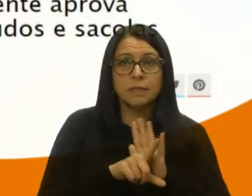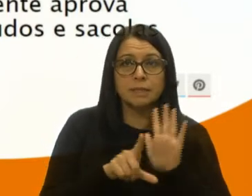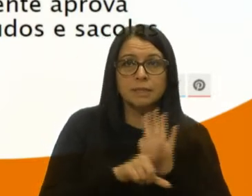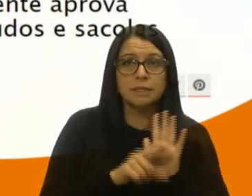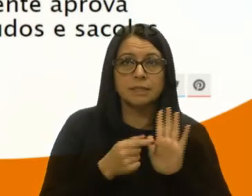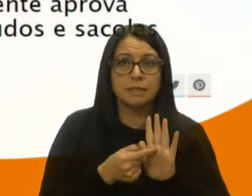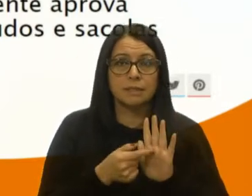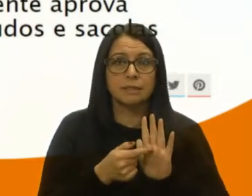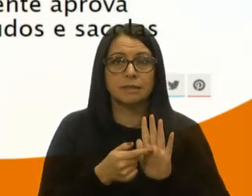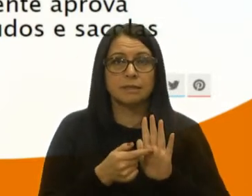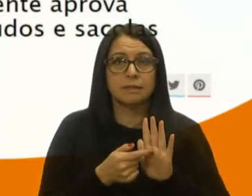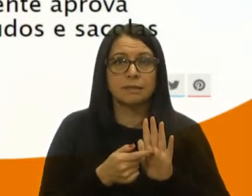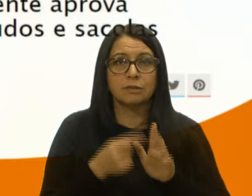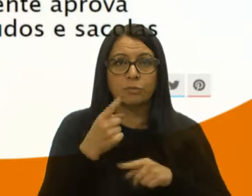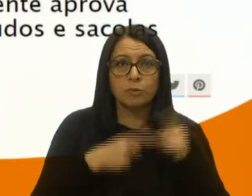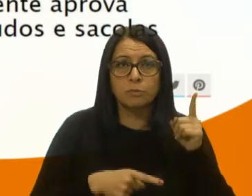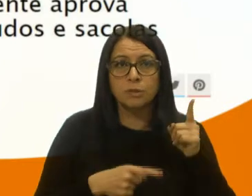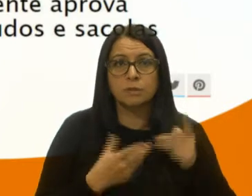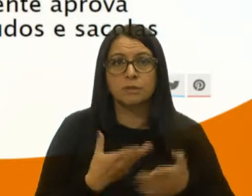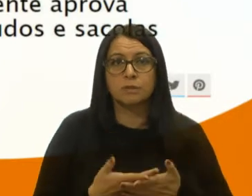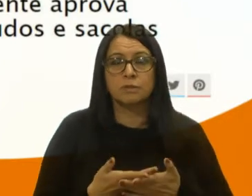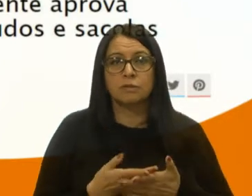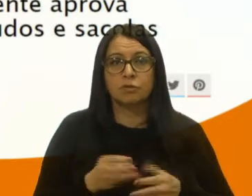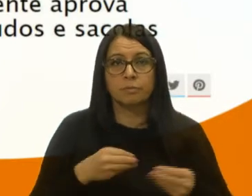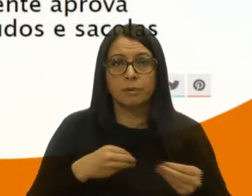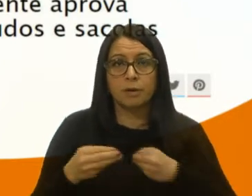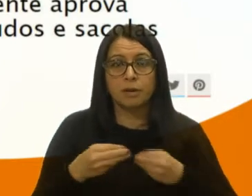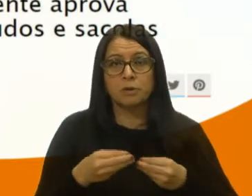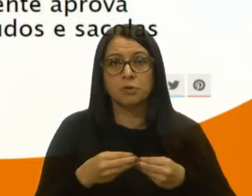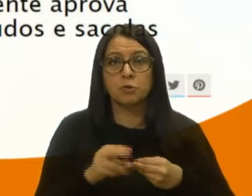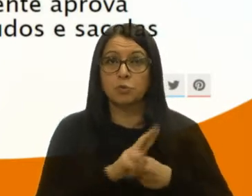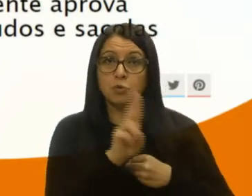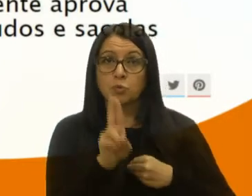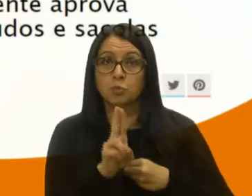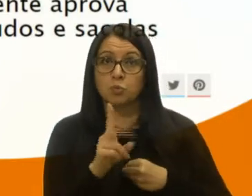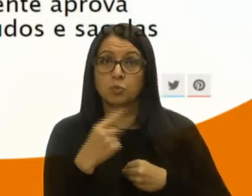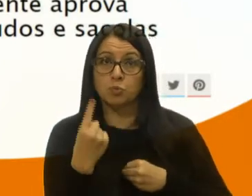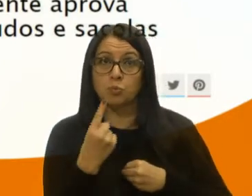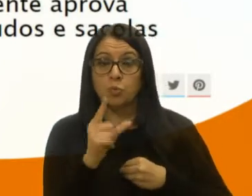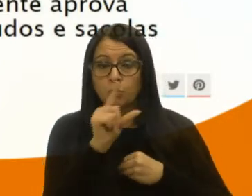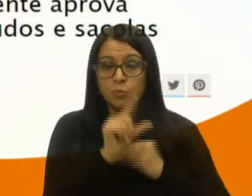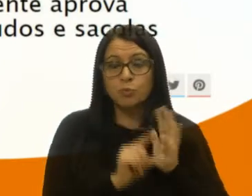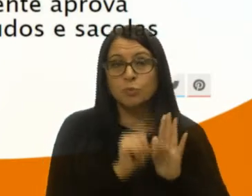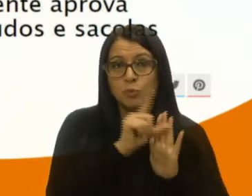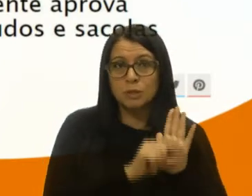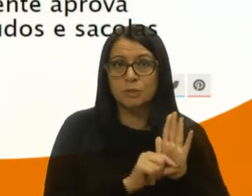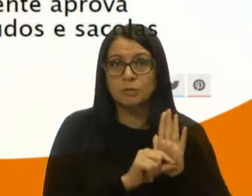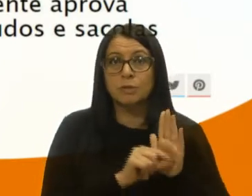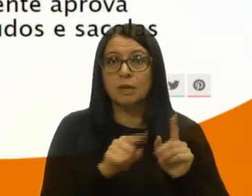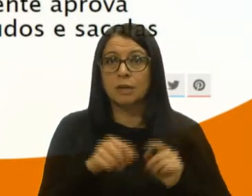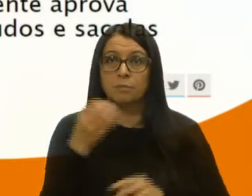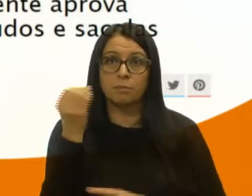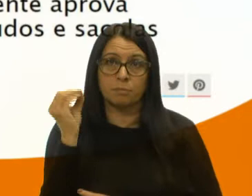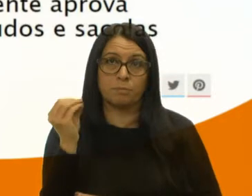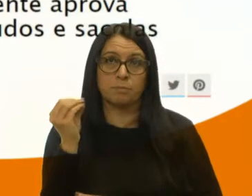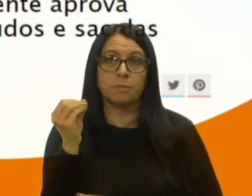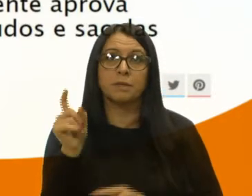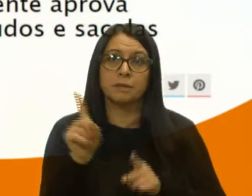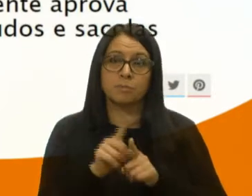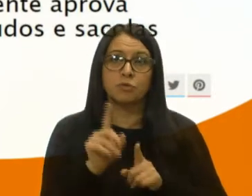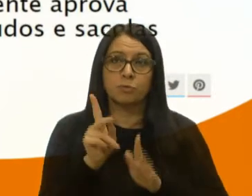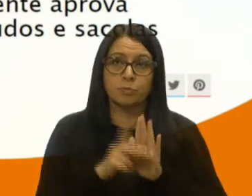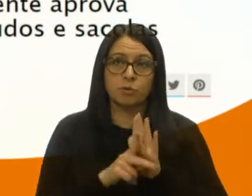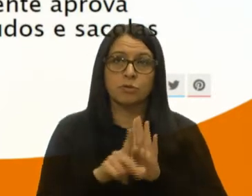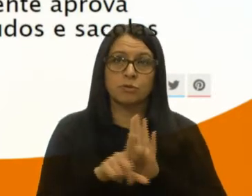sentido de proibição de plásticos de uso único ou redução. Aqui em Porto Alegre, então, já teve um